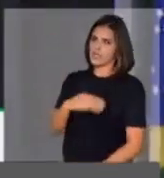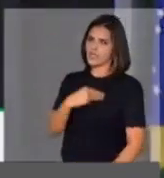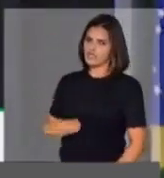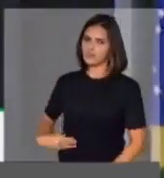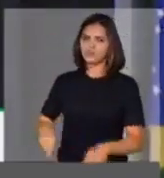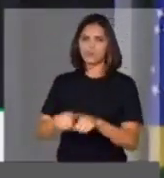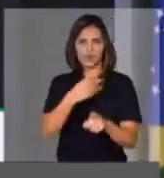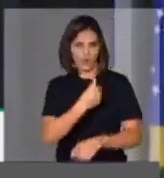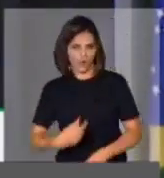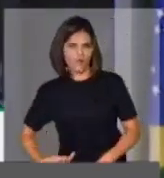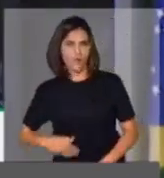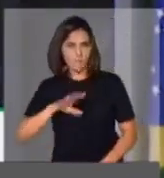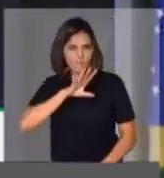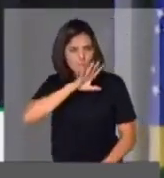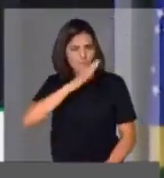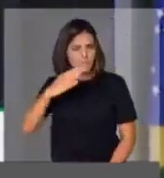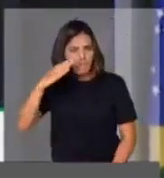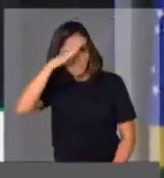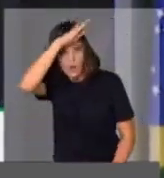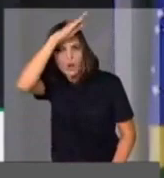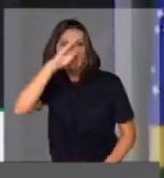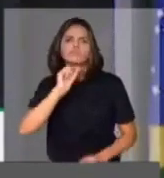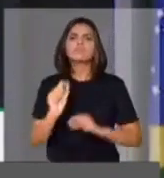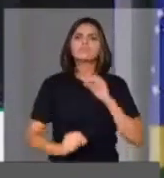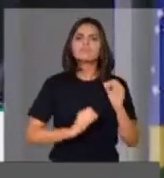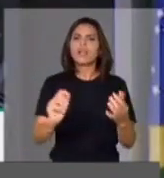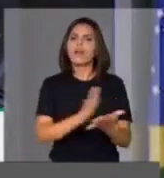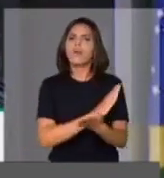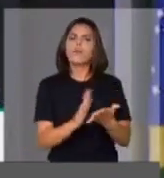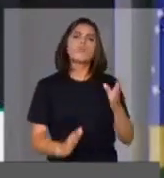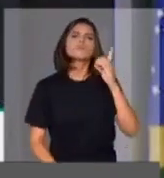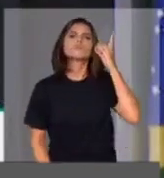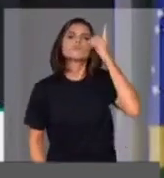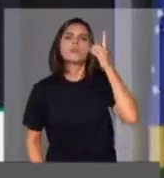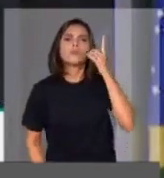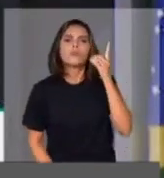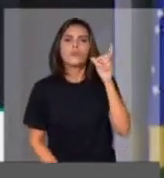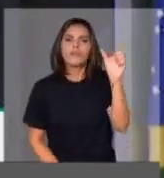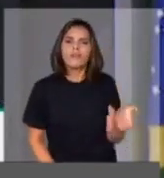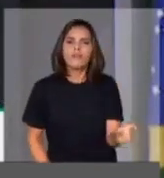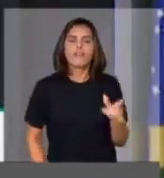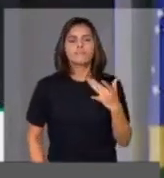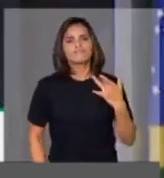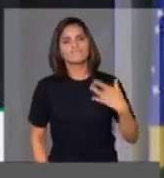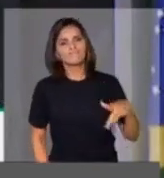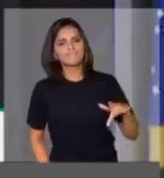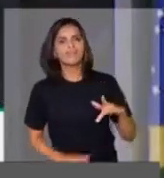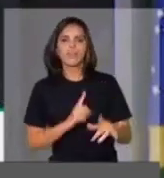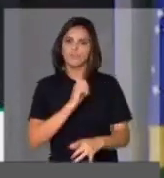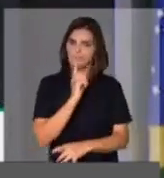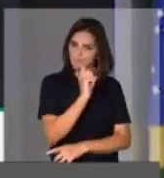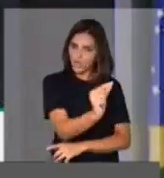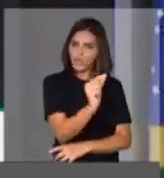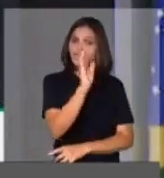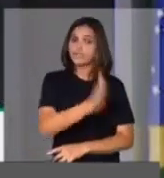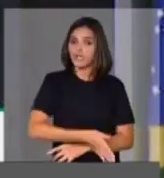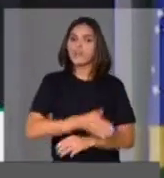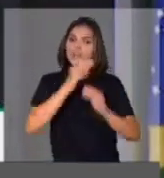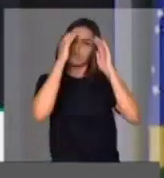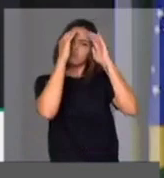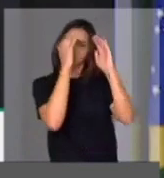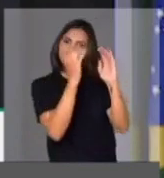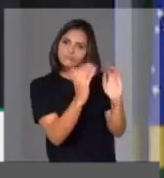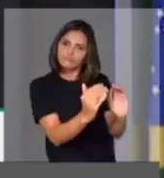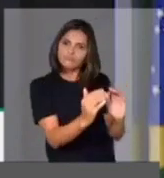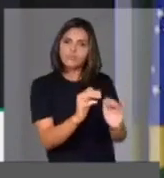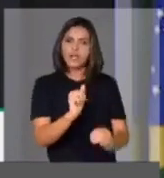nós vemos aí já decisões aqui como parlamentares, o colega que, lamentavelmente, está ausente, mas que tem um grande respeito e